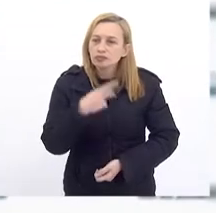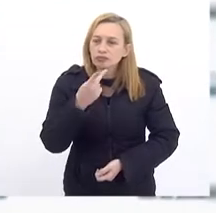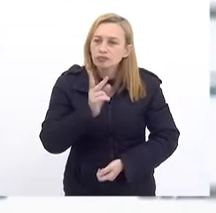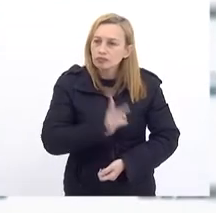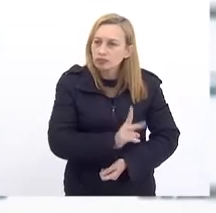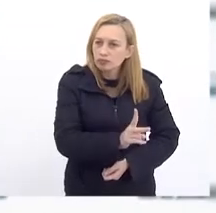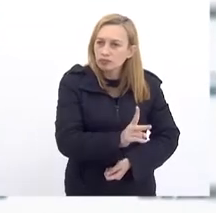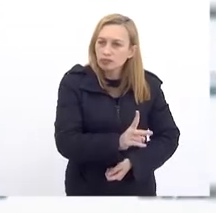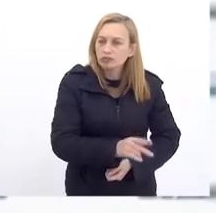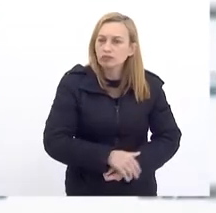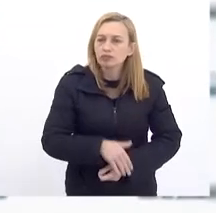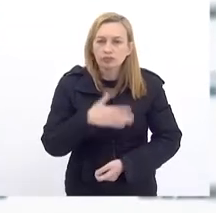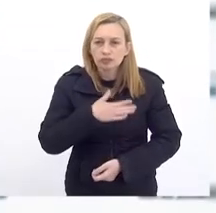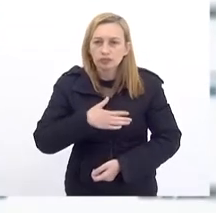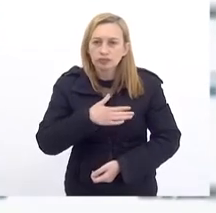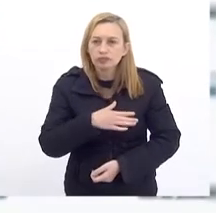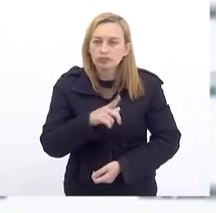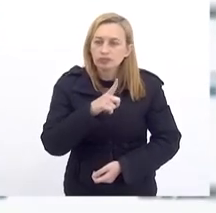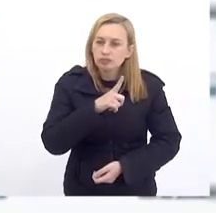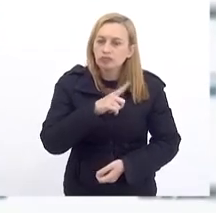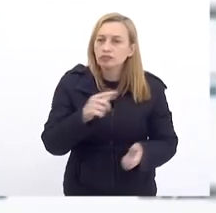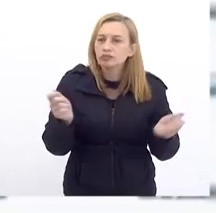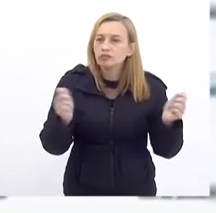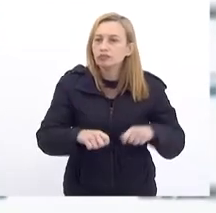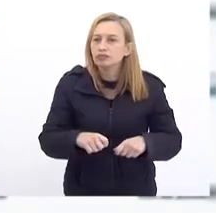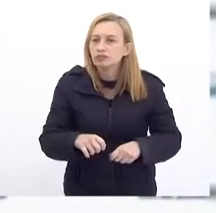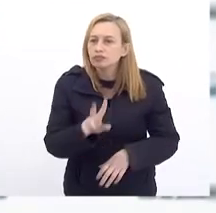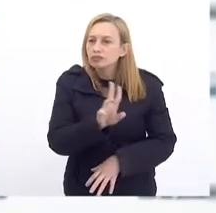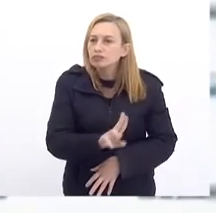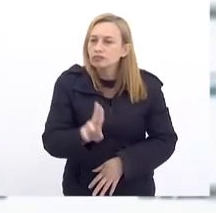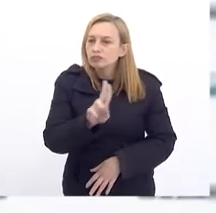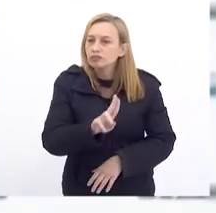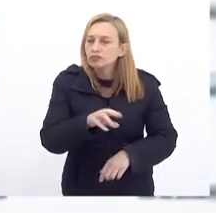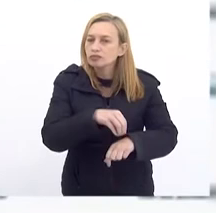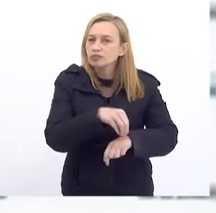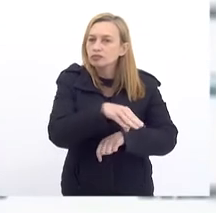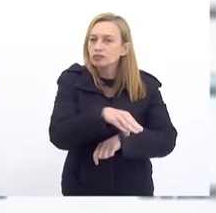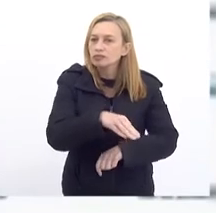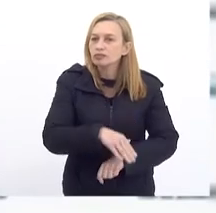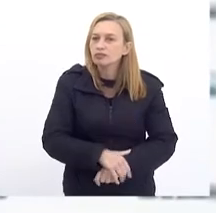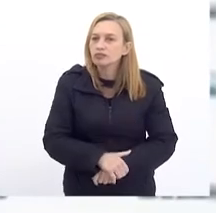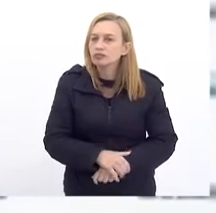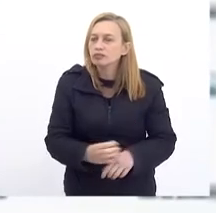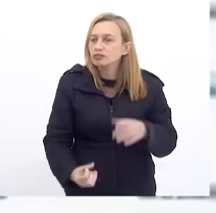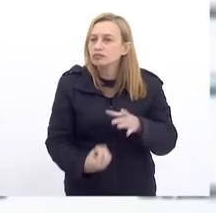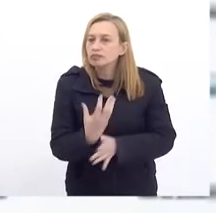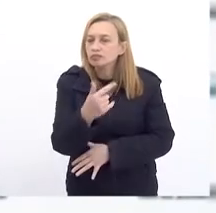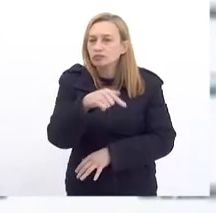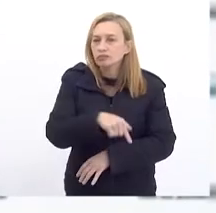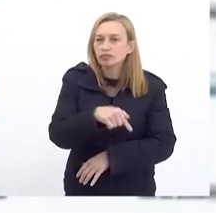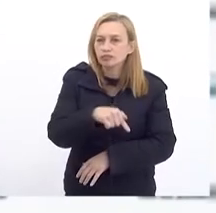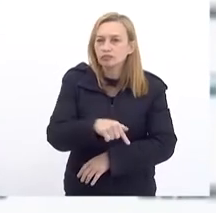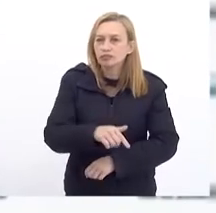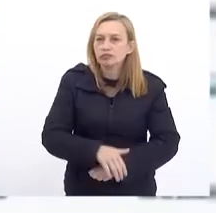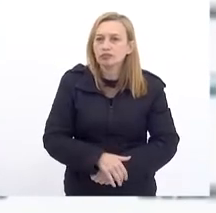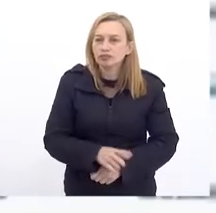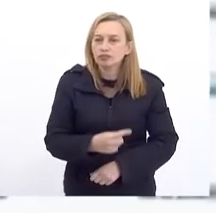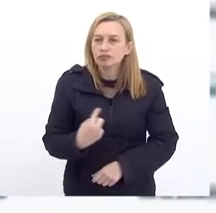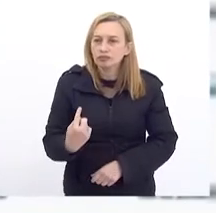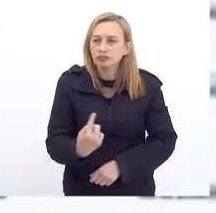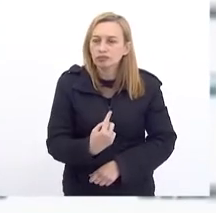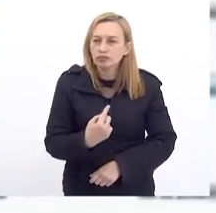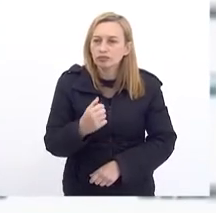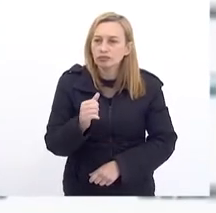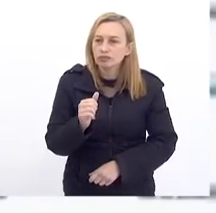Gostaria De ter A possibilidade De usar Indicadores Produzidos Aqui Pelo nosso Antigo